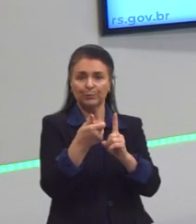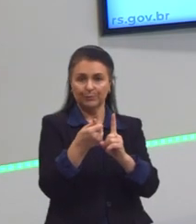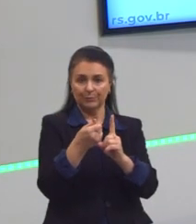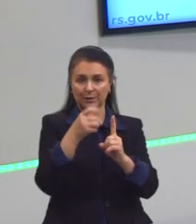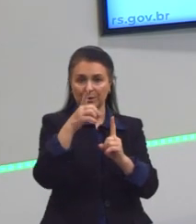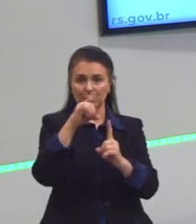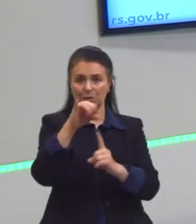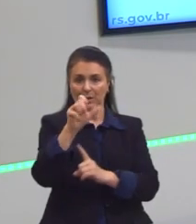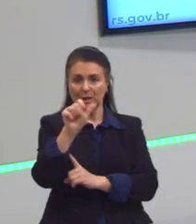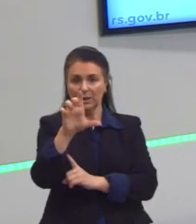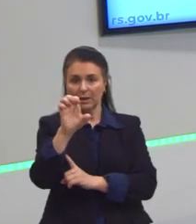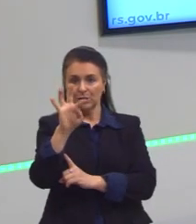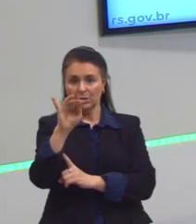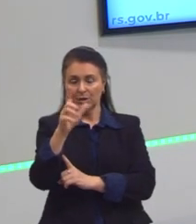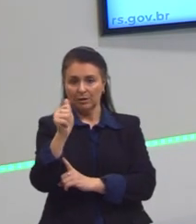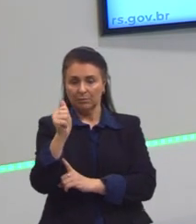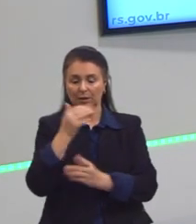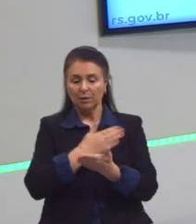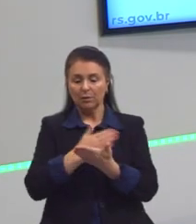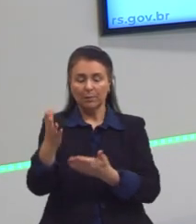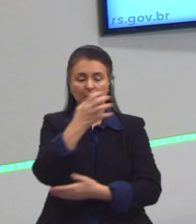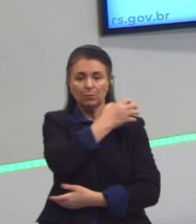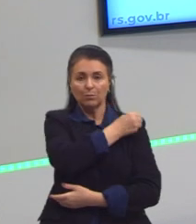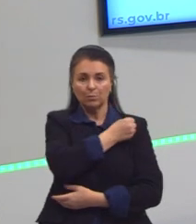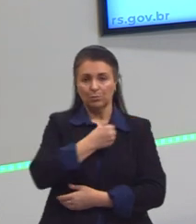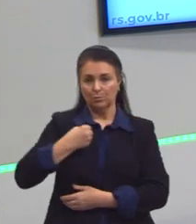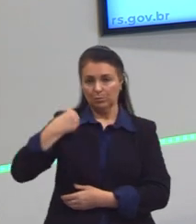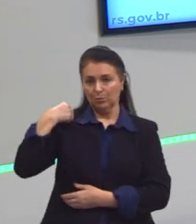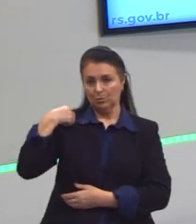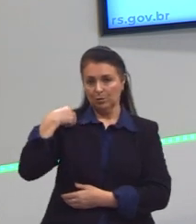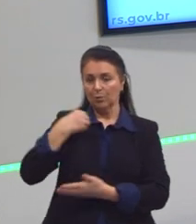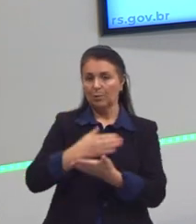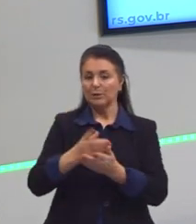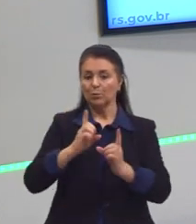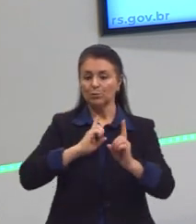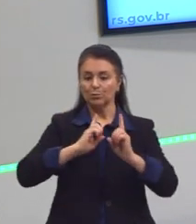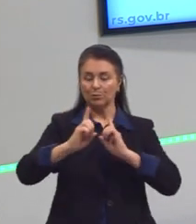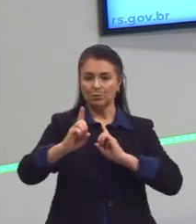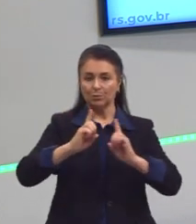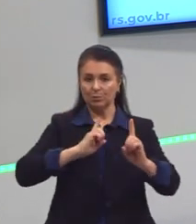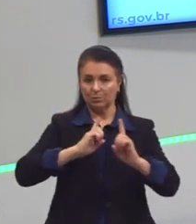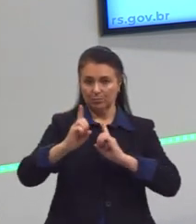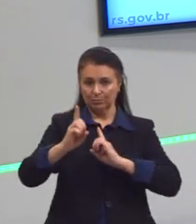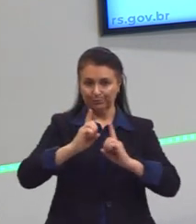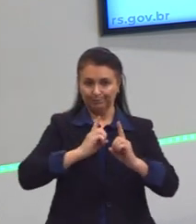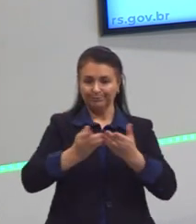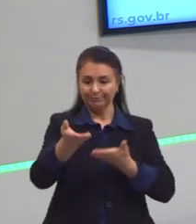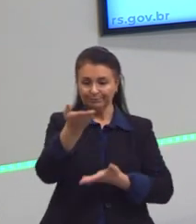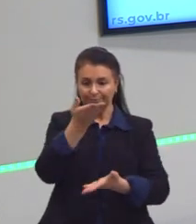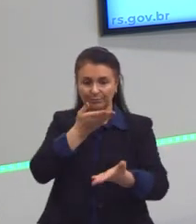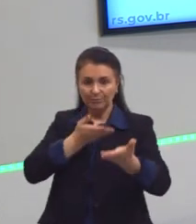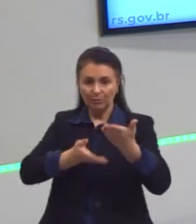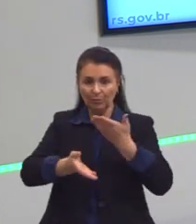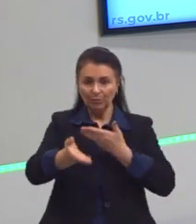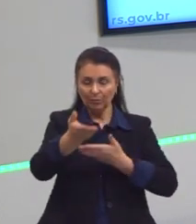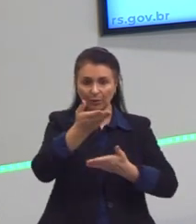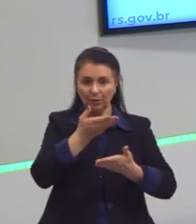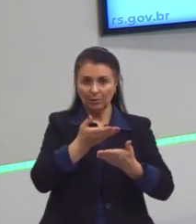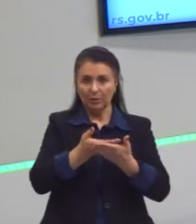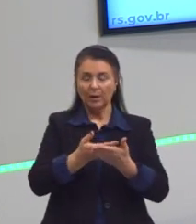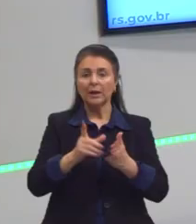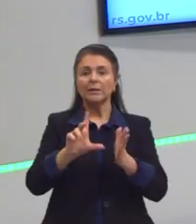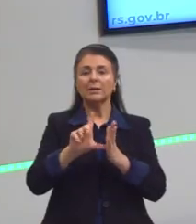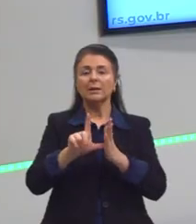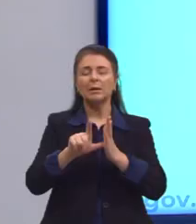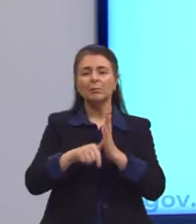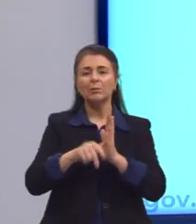dialética começa lá com Sócrates, que é o diálogo, a interlocução ao diálogo. O Hegel, que